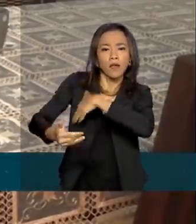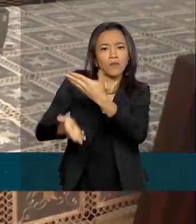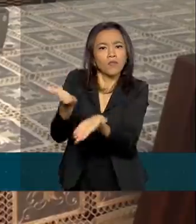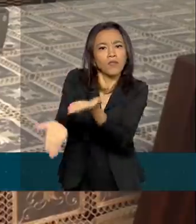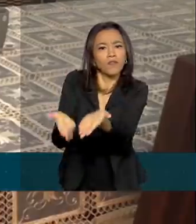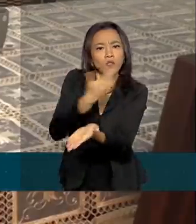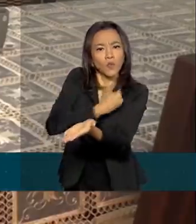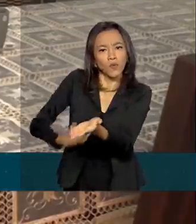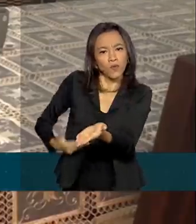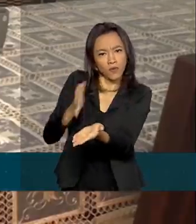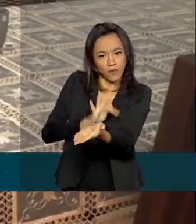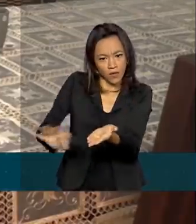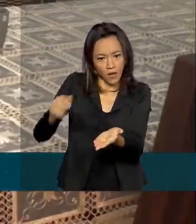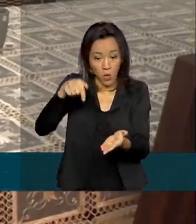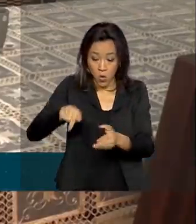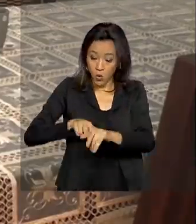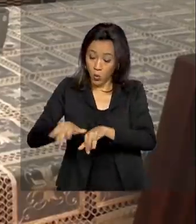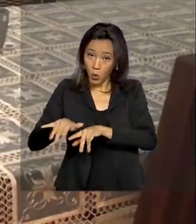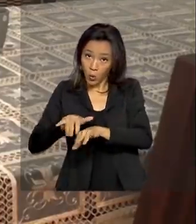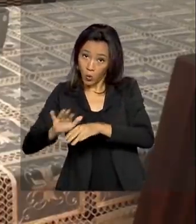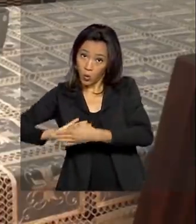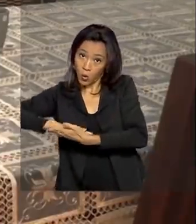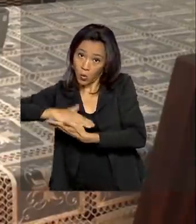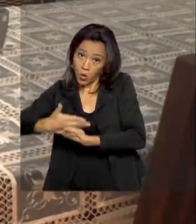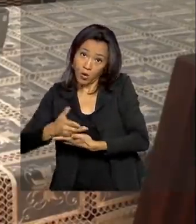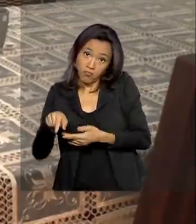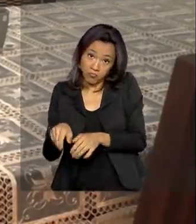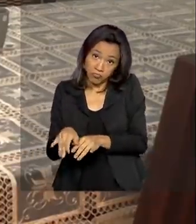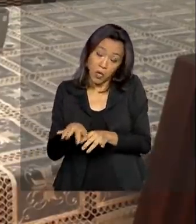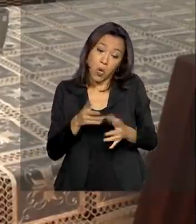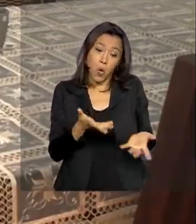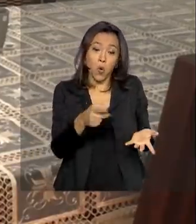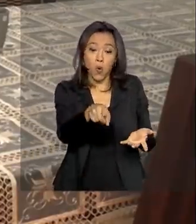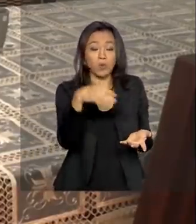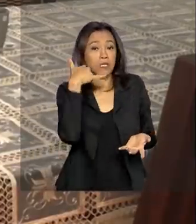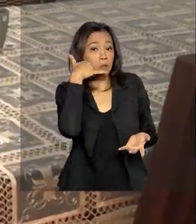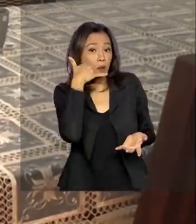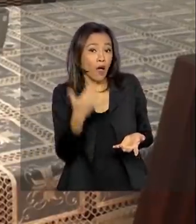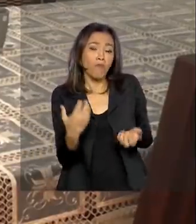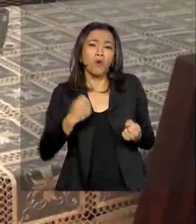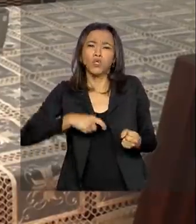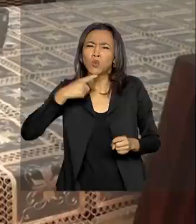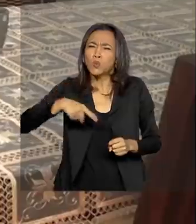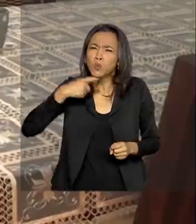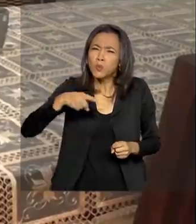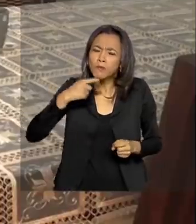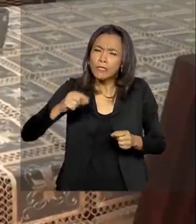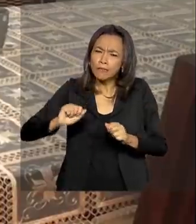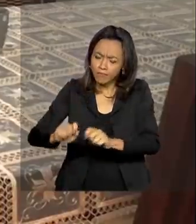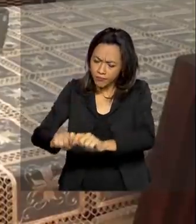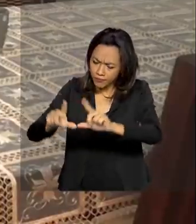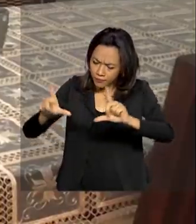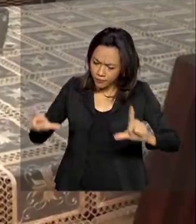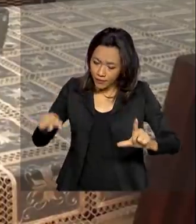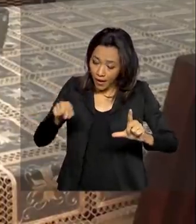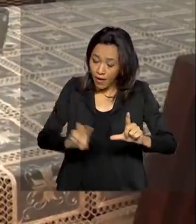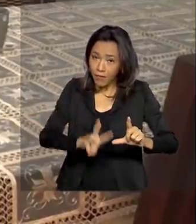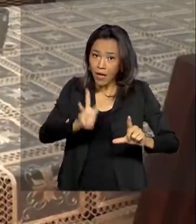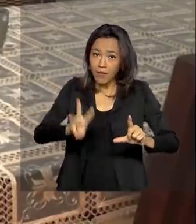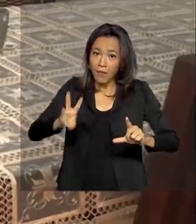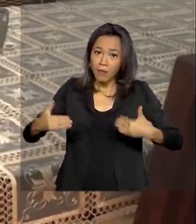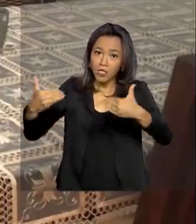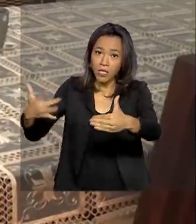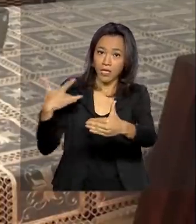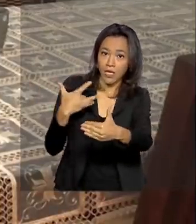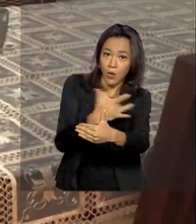federal. Aqui pelo computador ou pelo celular, você pode tirar dúvidas sobre o novo coronavírus no site do Ministério da Saúde.